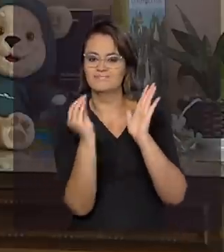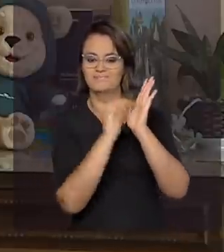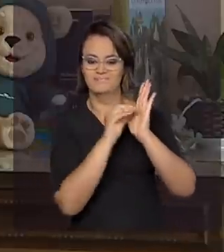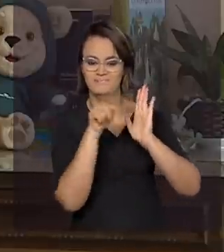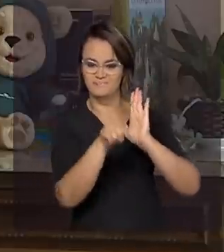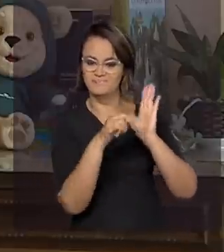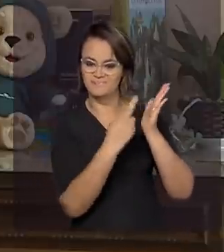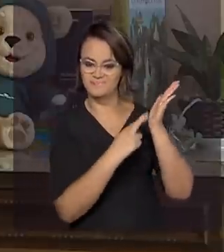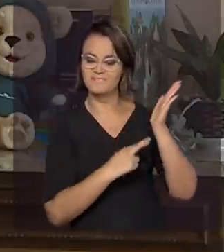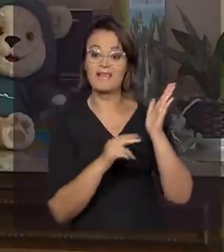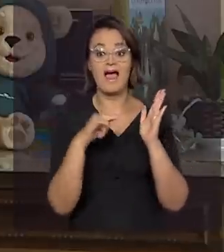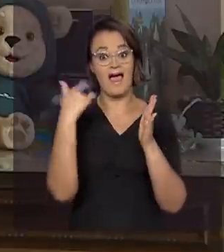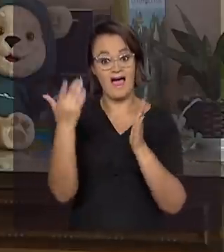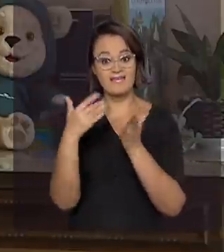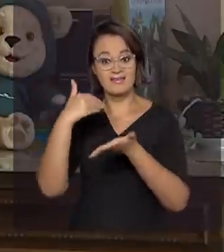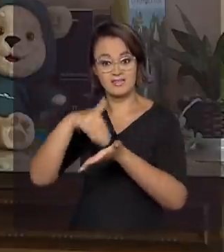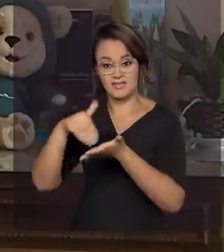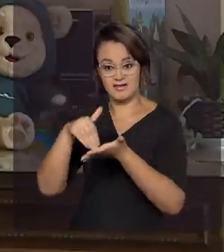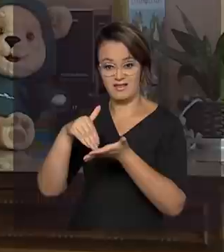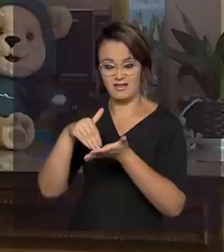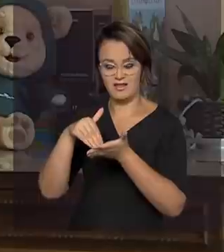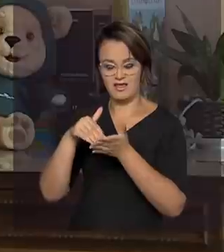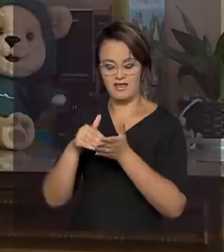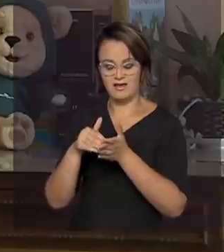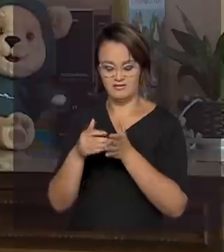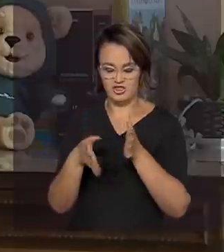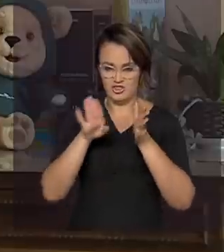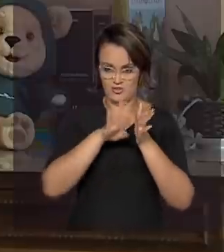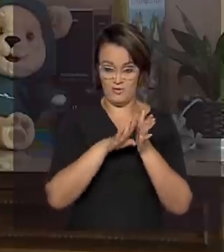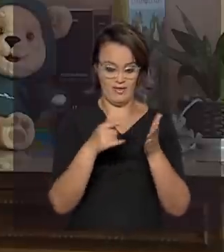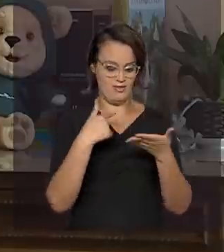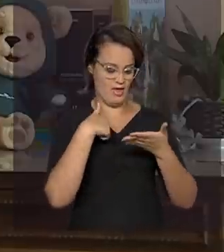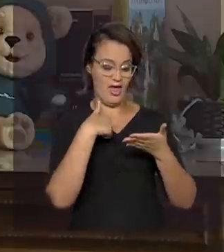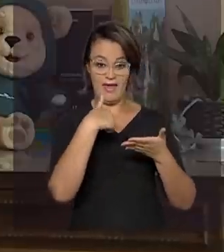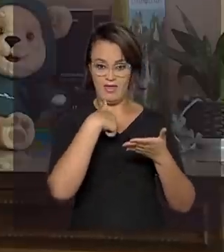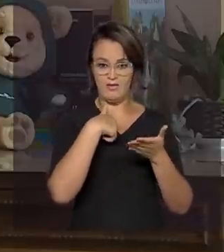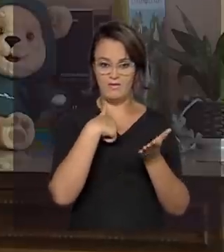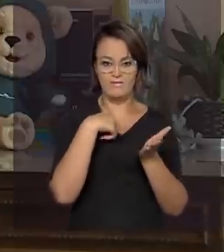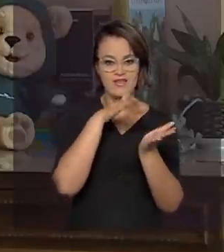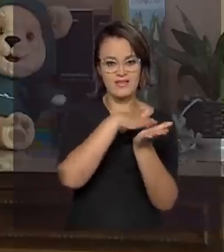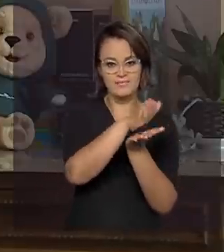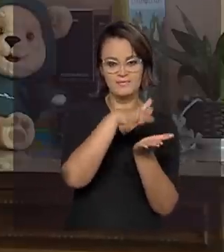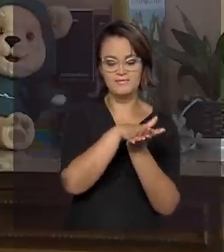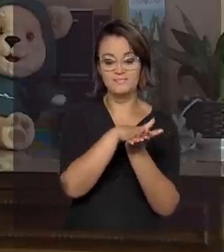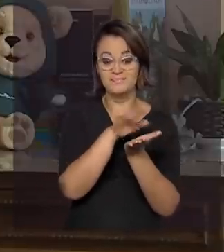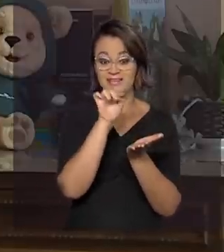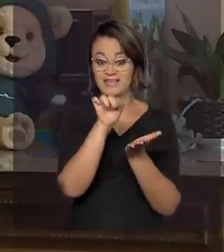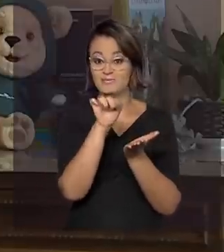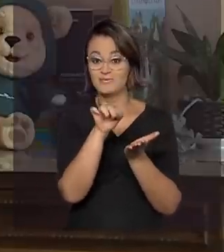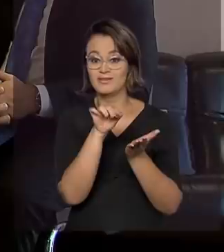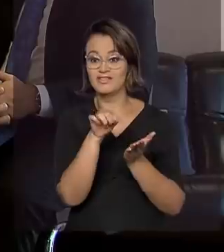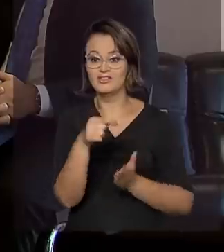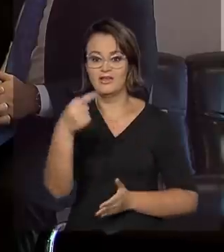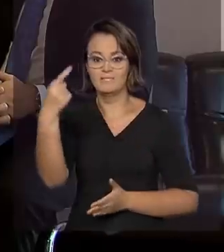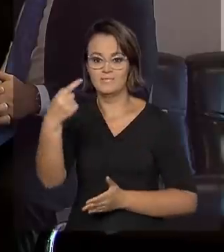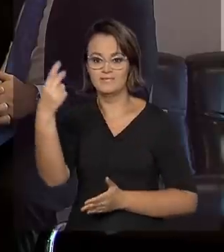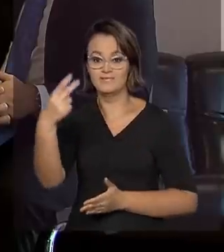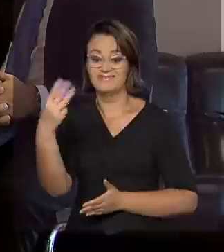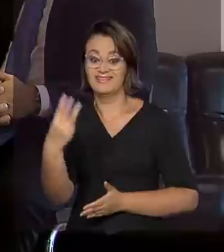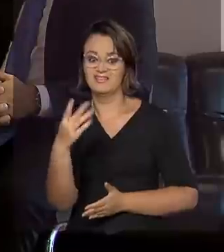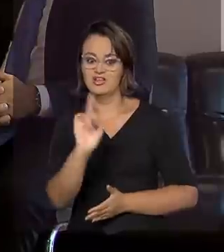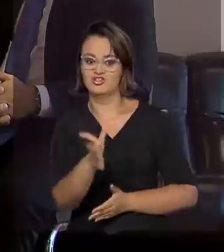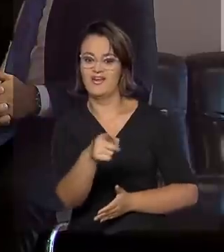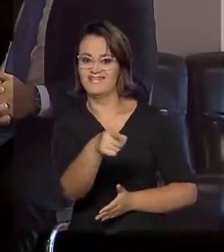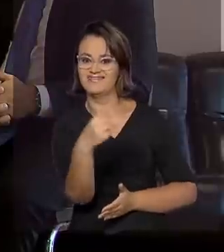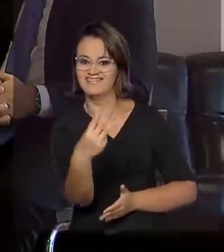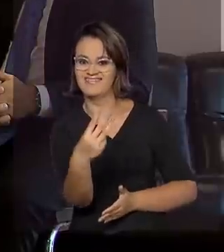ao chegar à Secretaria, eu imprimi várias cópias deste relatório. Ah, um detalhe, esta é a terceira edição e